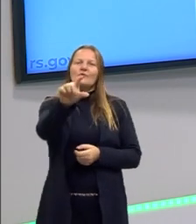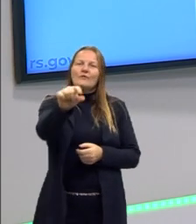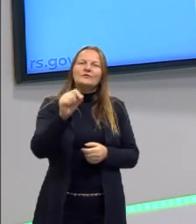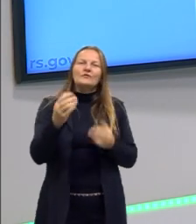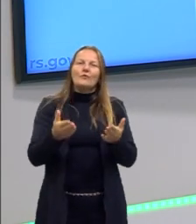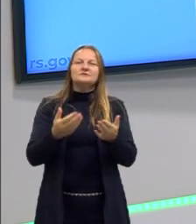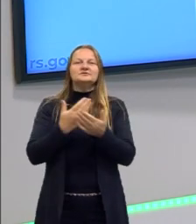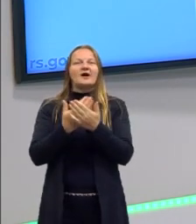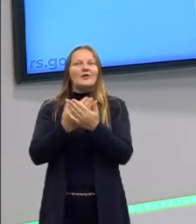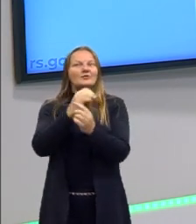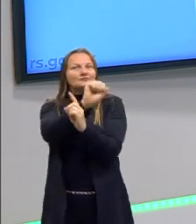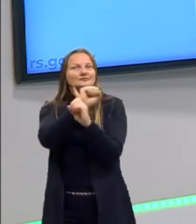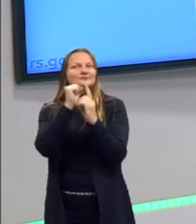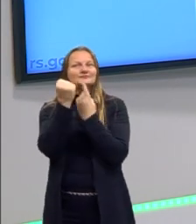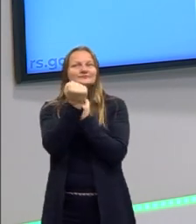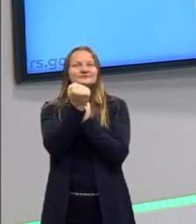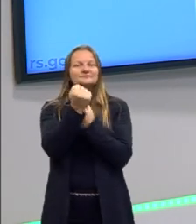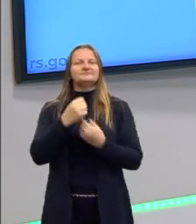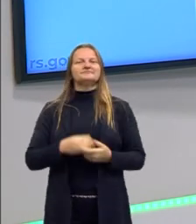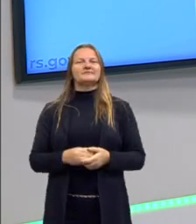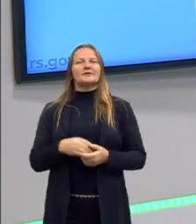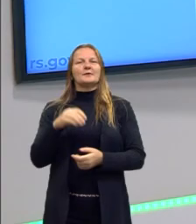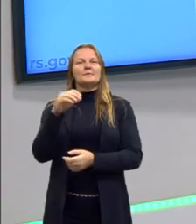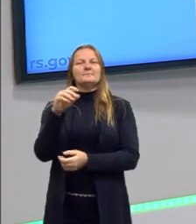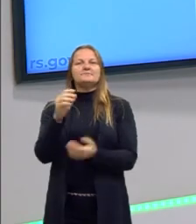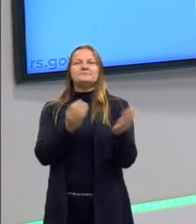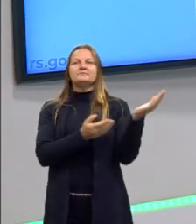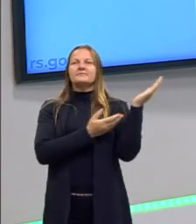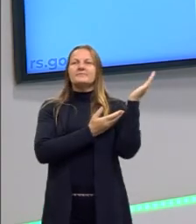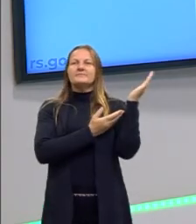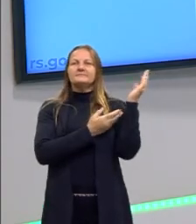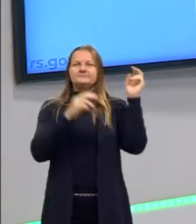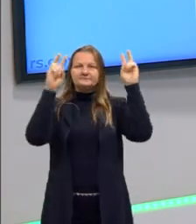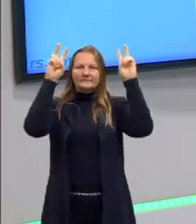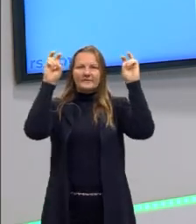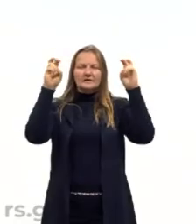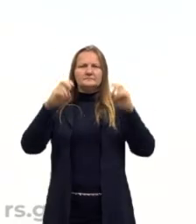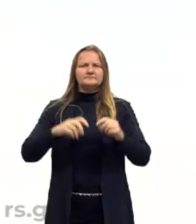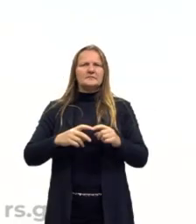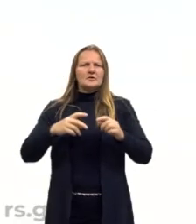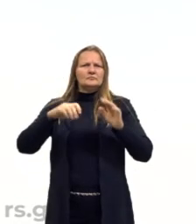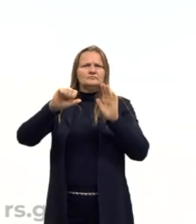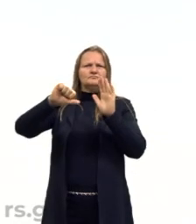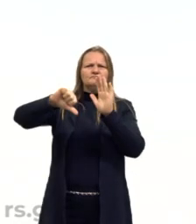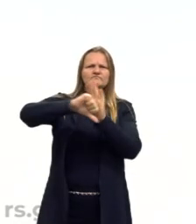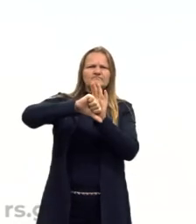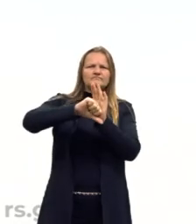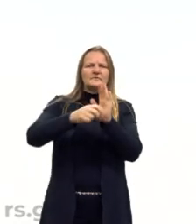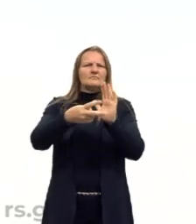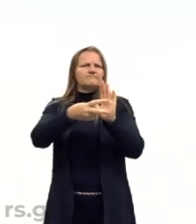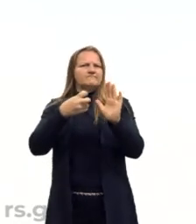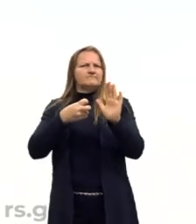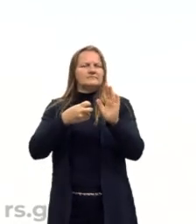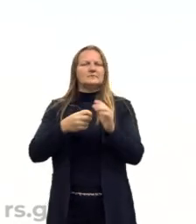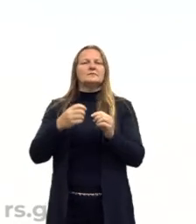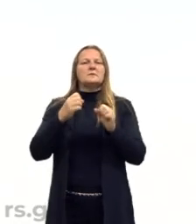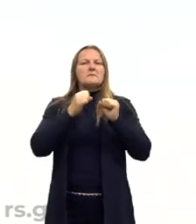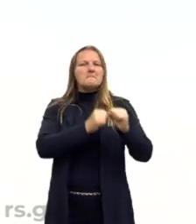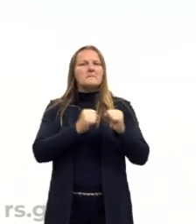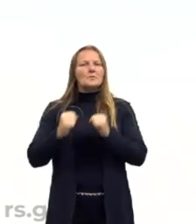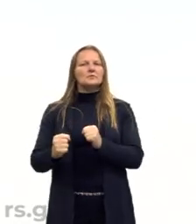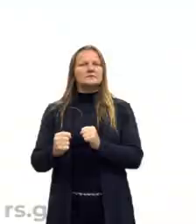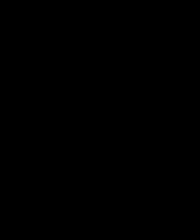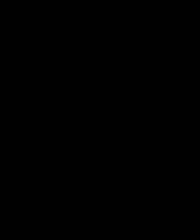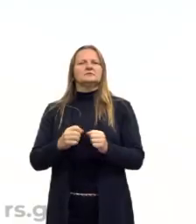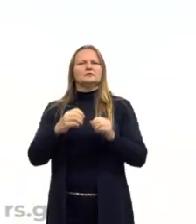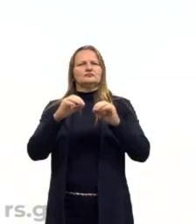para a aula de Sociologia de hoje comigo. A aula de hoje é sobre Criminalidade e Poder Disciplinar. Nossa